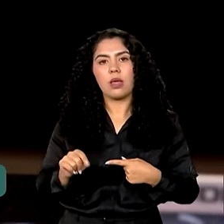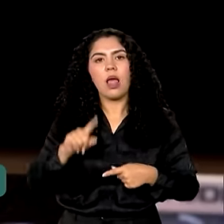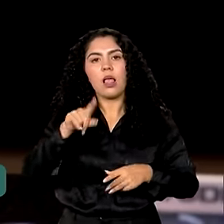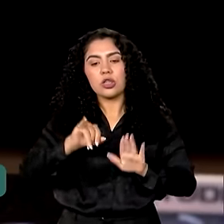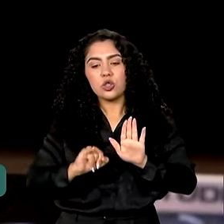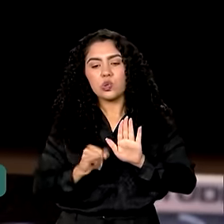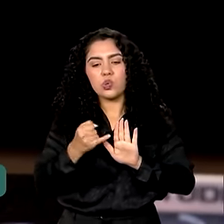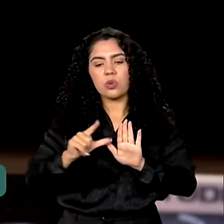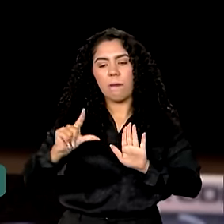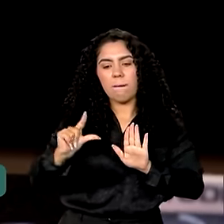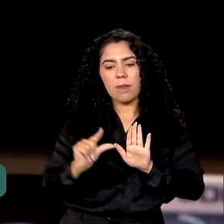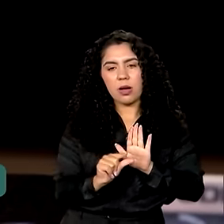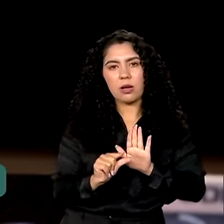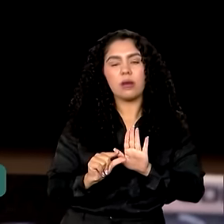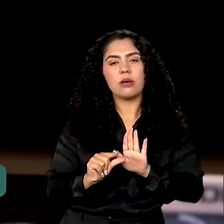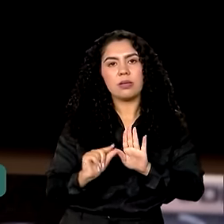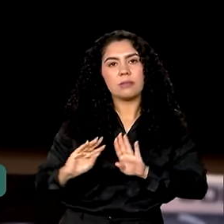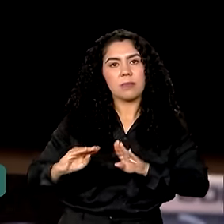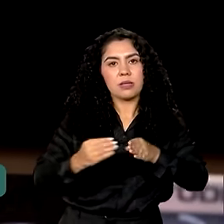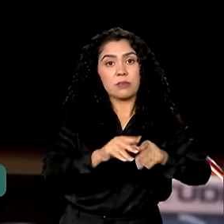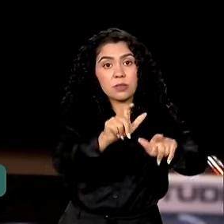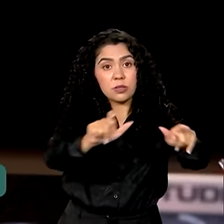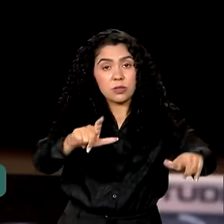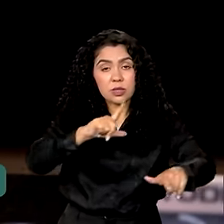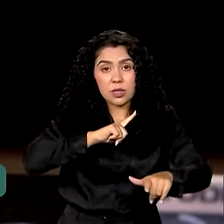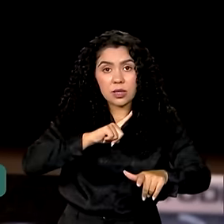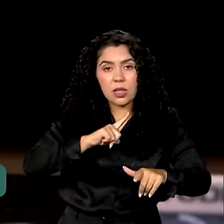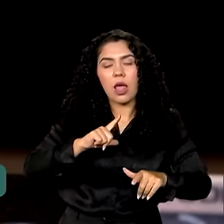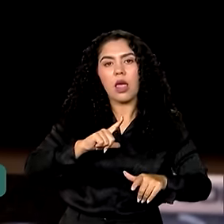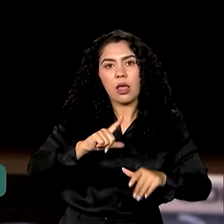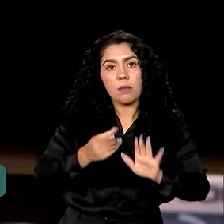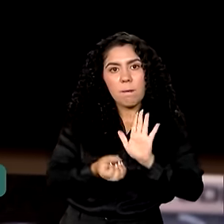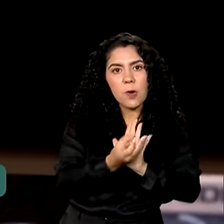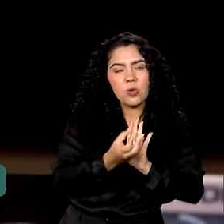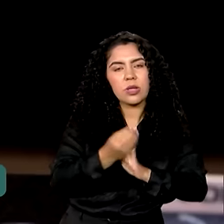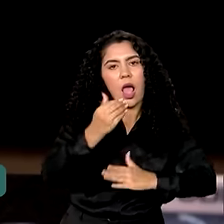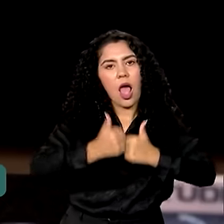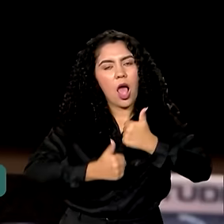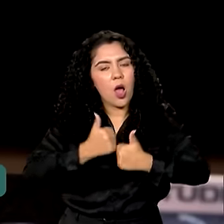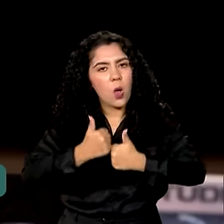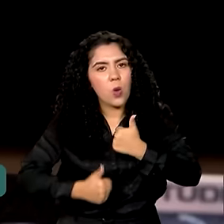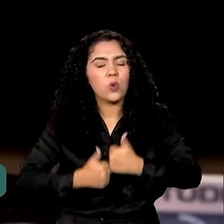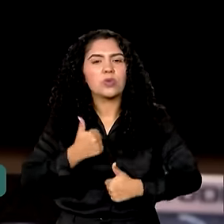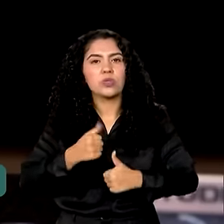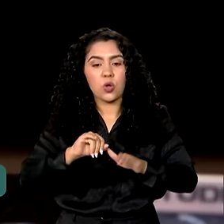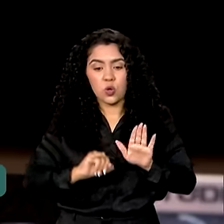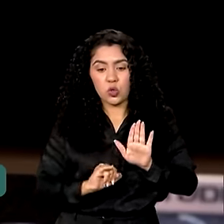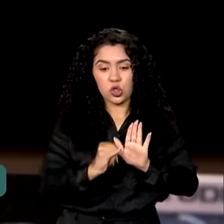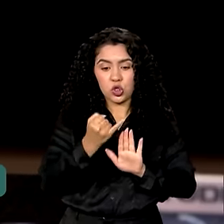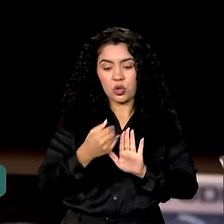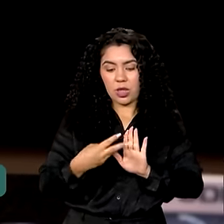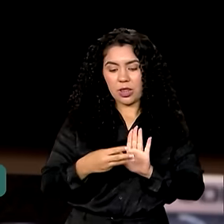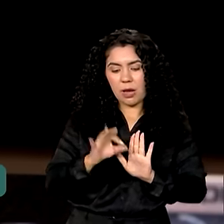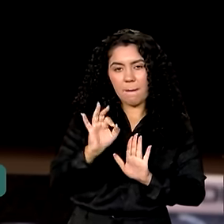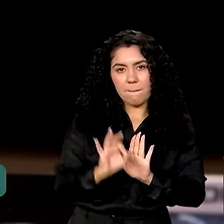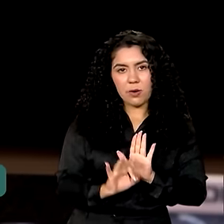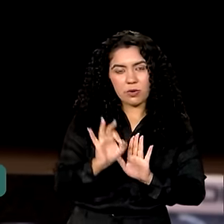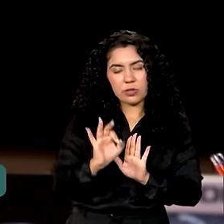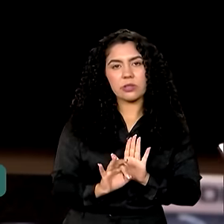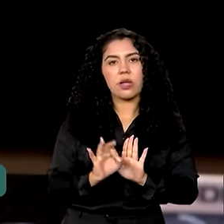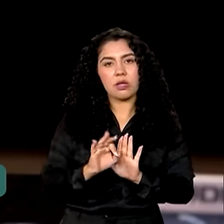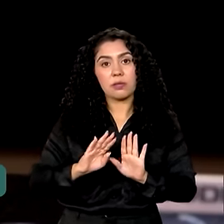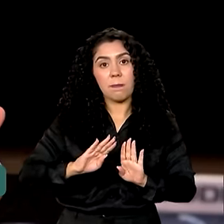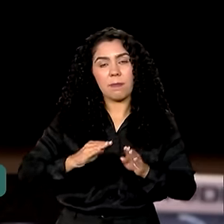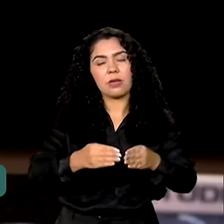juros menores para quem produzir arroz. Eu estou aqui trazendo o tema de um juros de 3% para a produção de